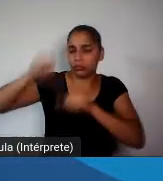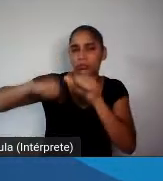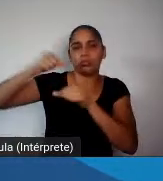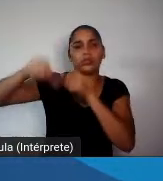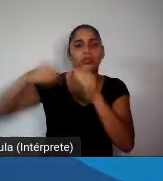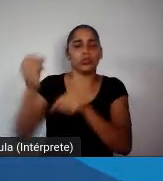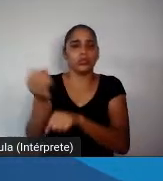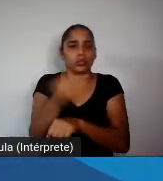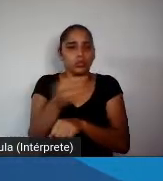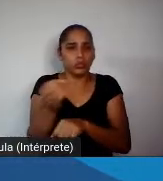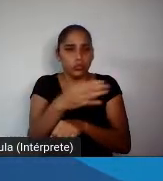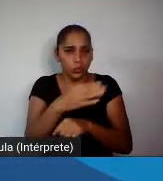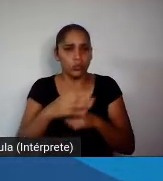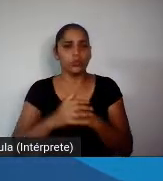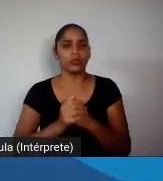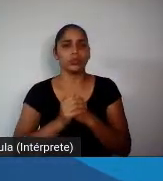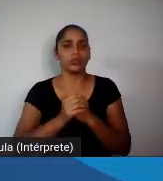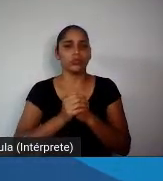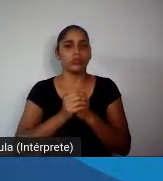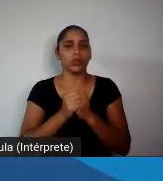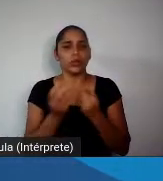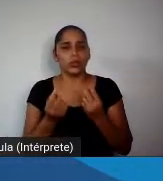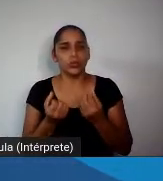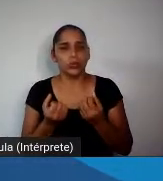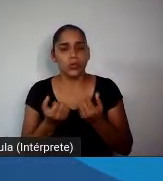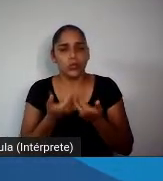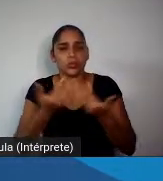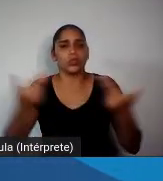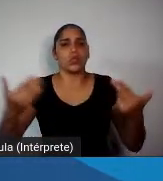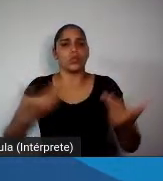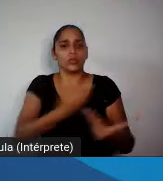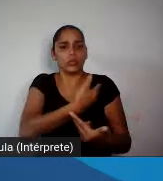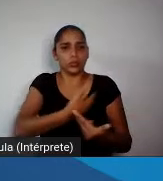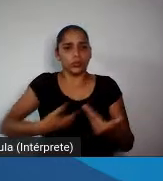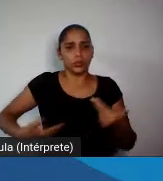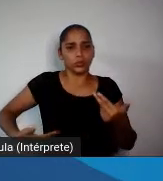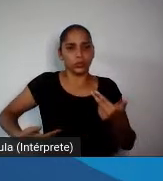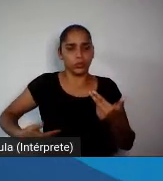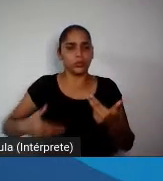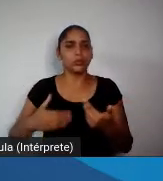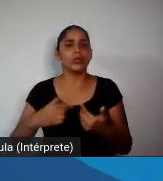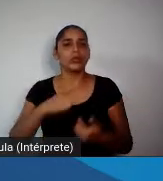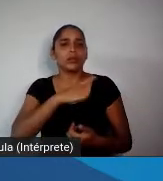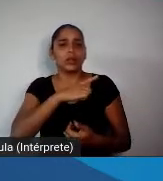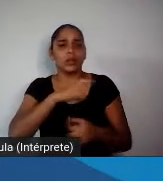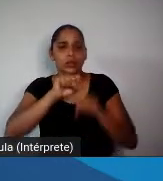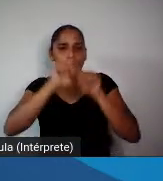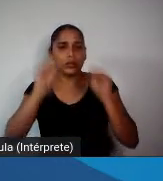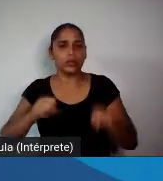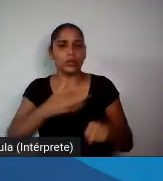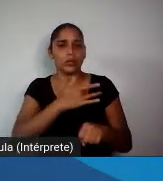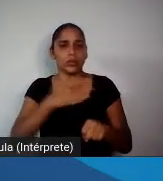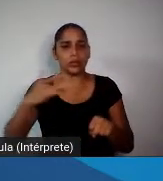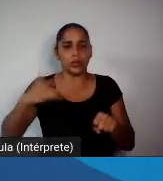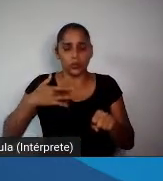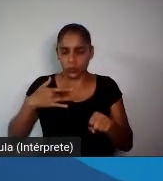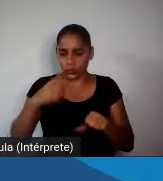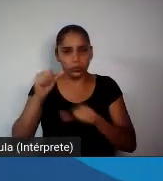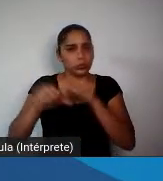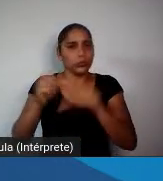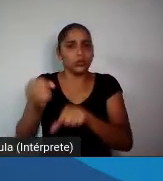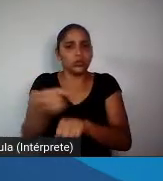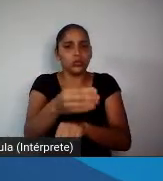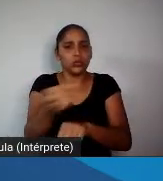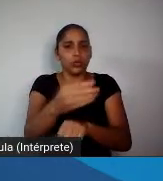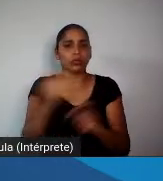bens públicos absolutamente sustentáveis e por um sistema de saúde inovador que dê conta